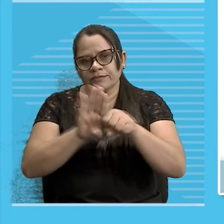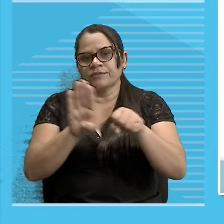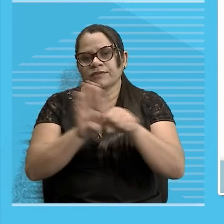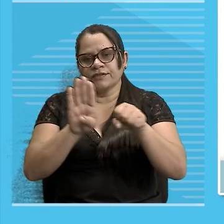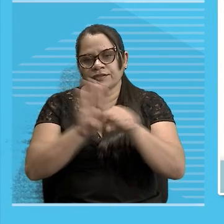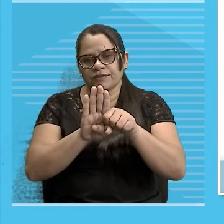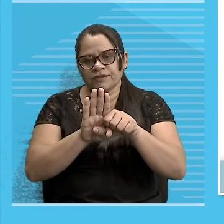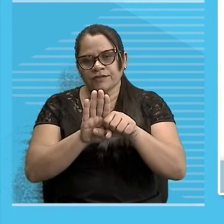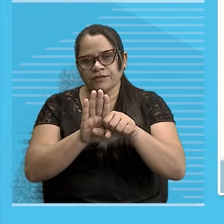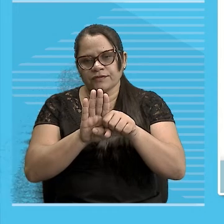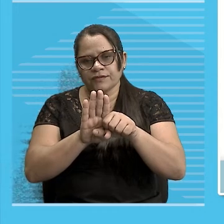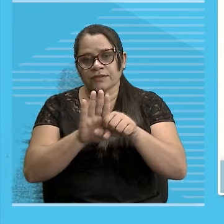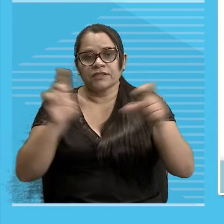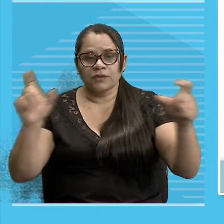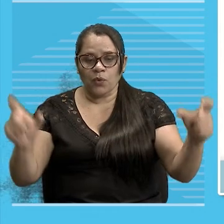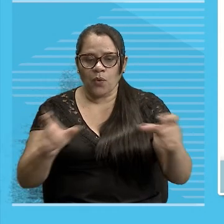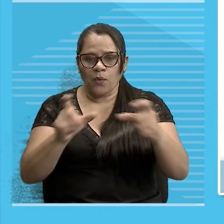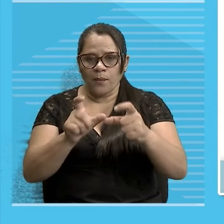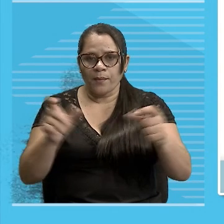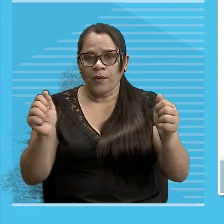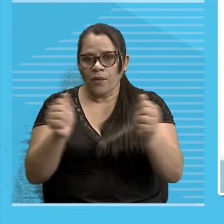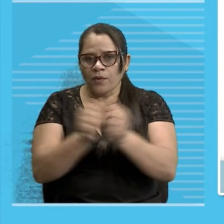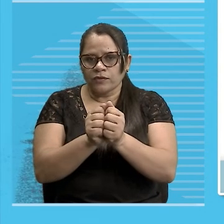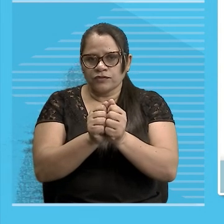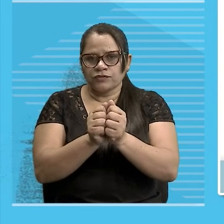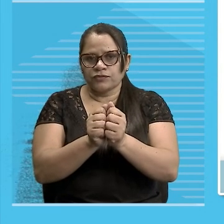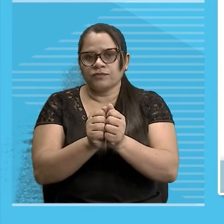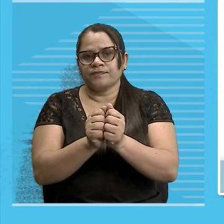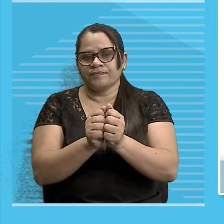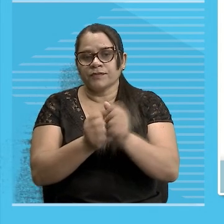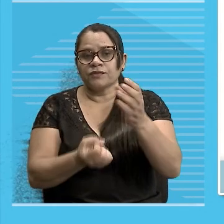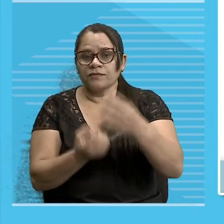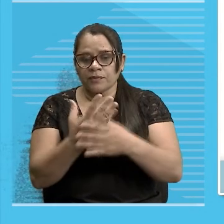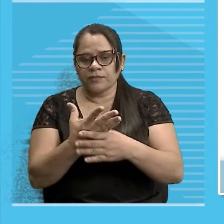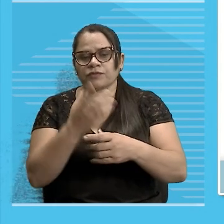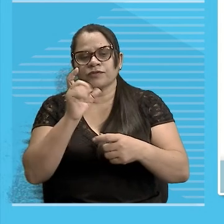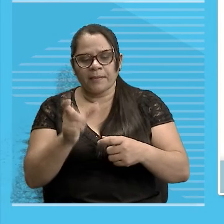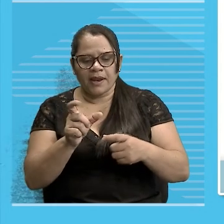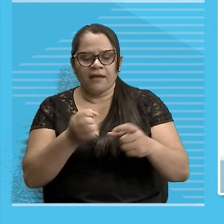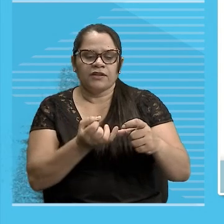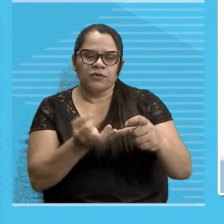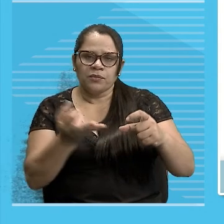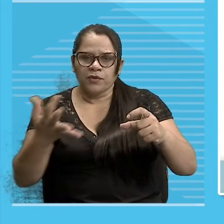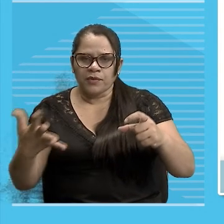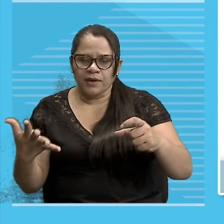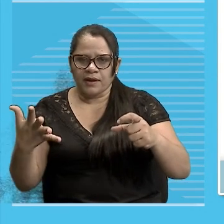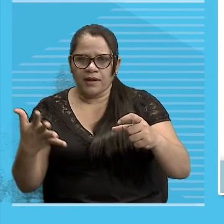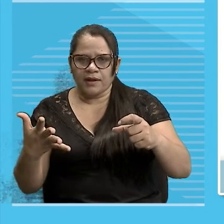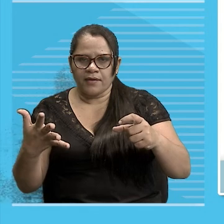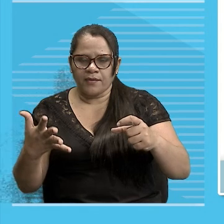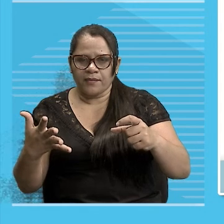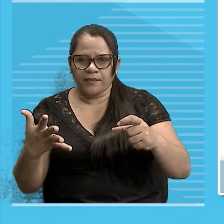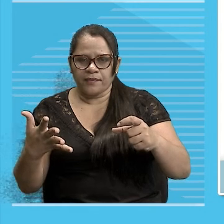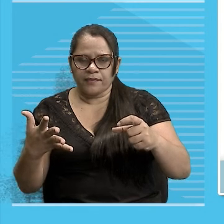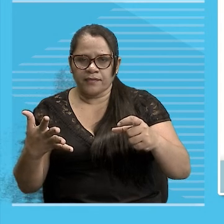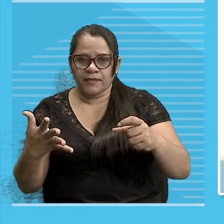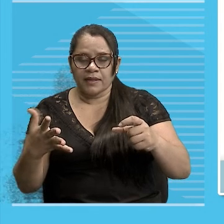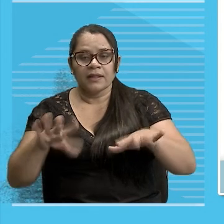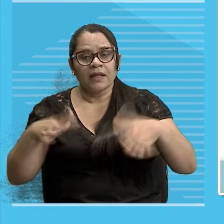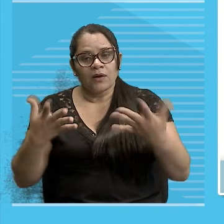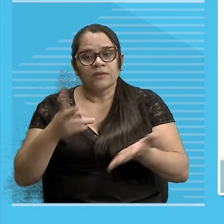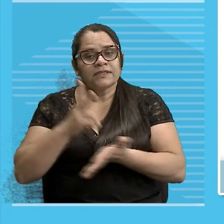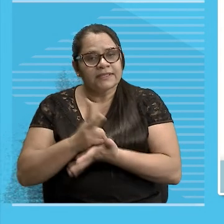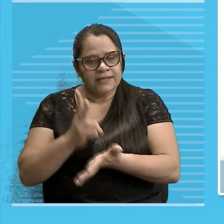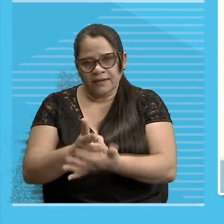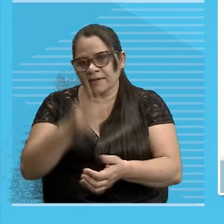Que são compostos Eles vão para o plural evidentemente E aí é uma parte em que costumeiramente as pessoas